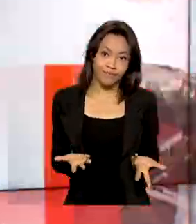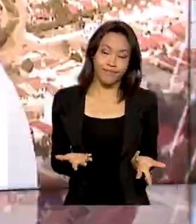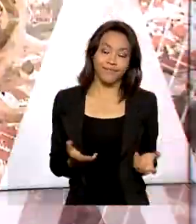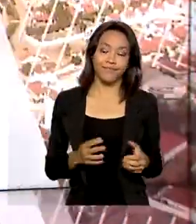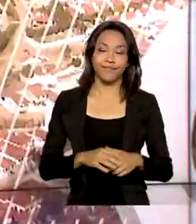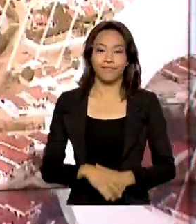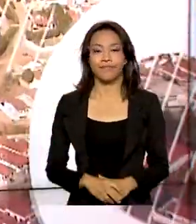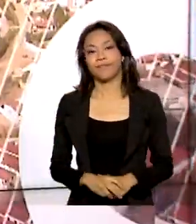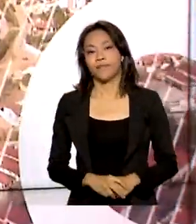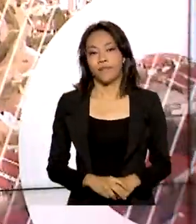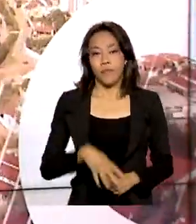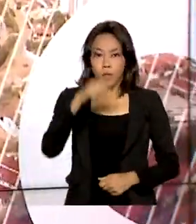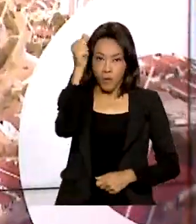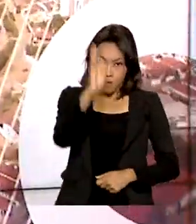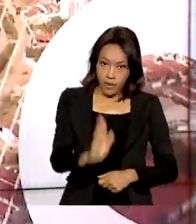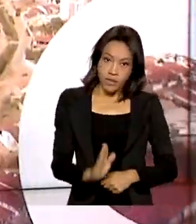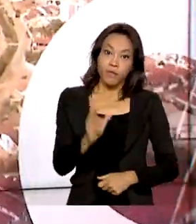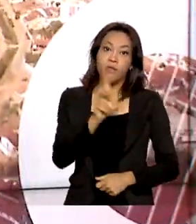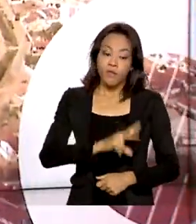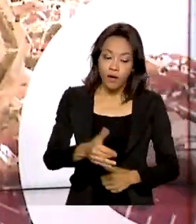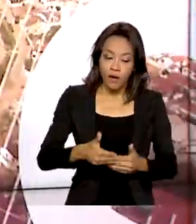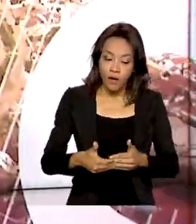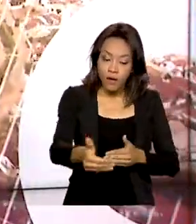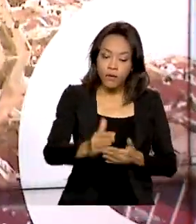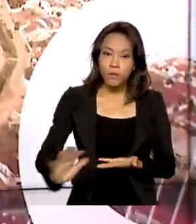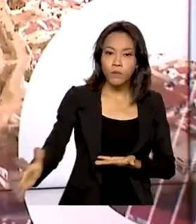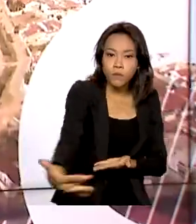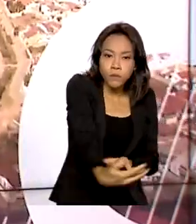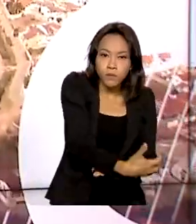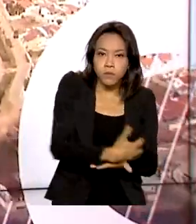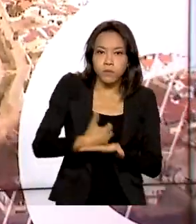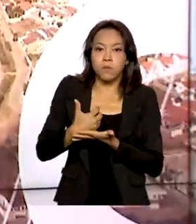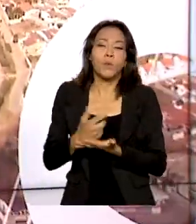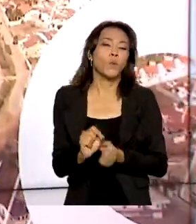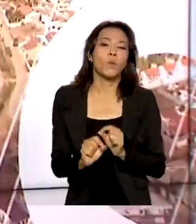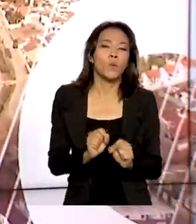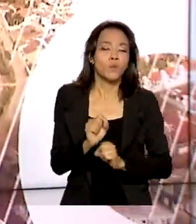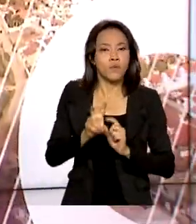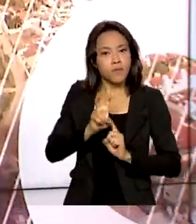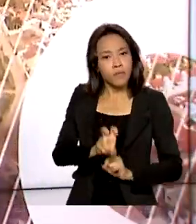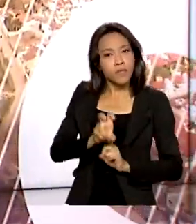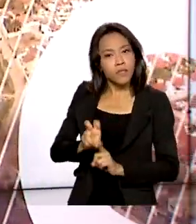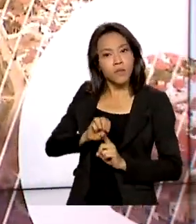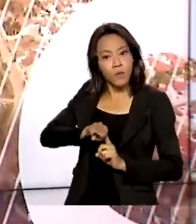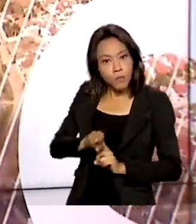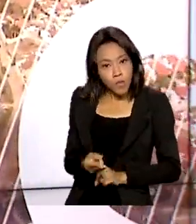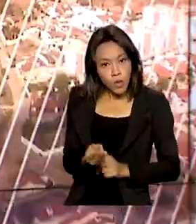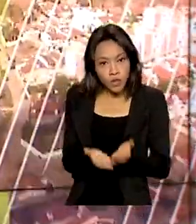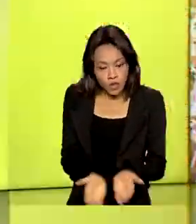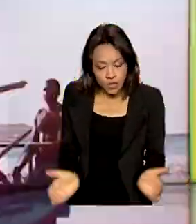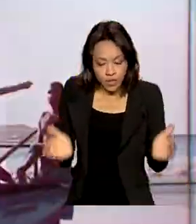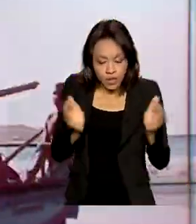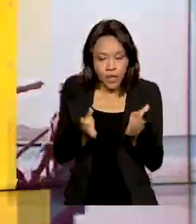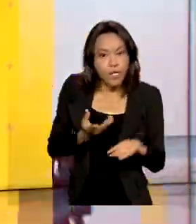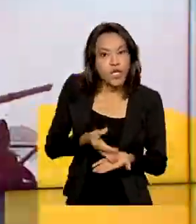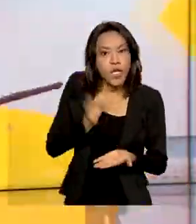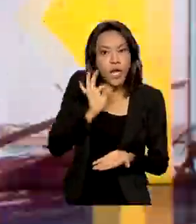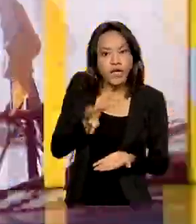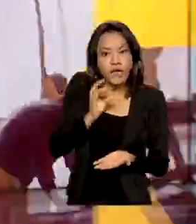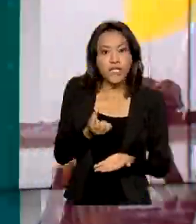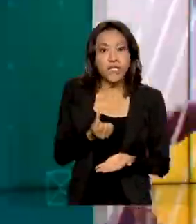O Brasil deverá colher mais de 55 milhões de sacas de 60 quilos de café beneficiado.